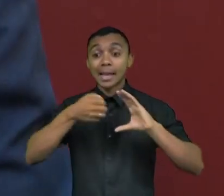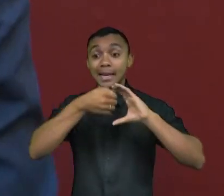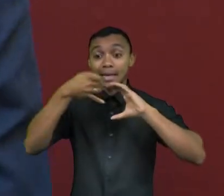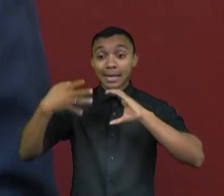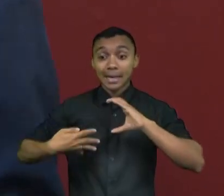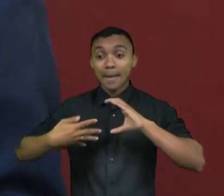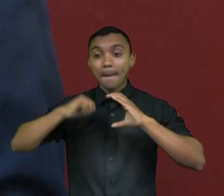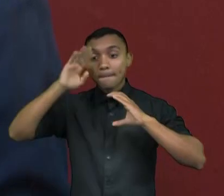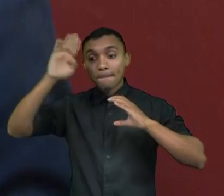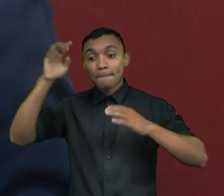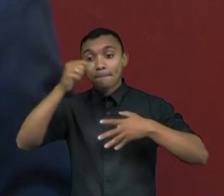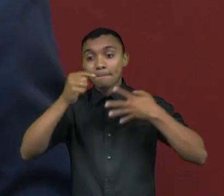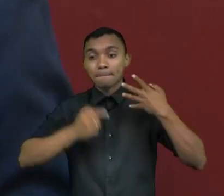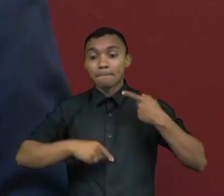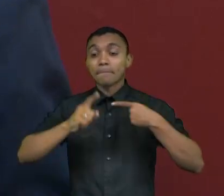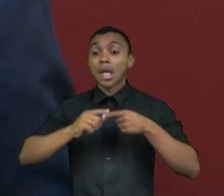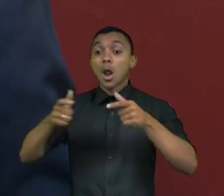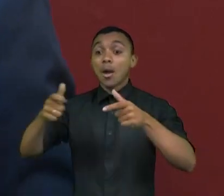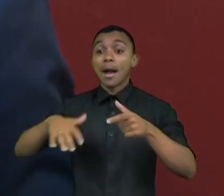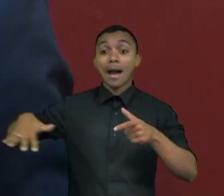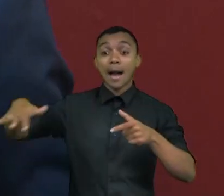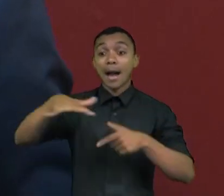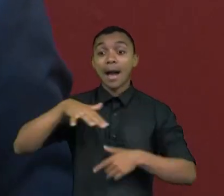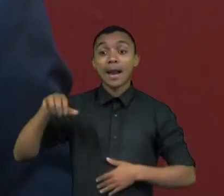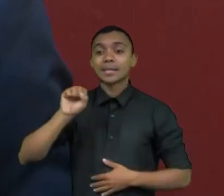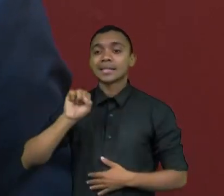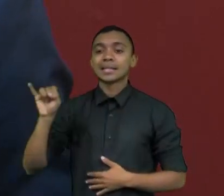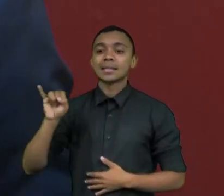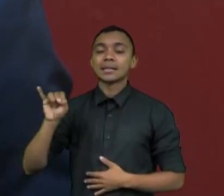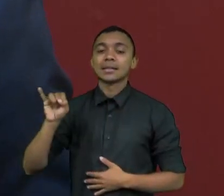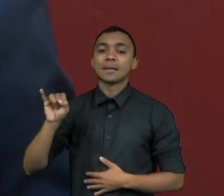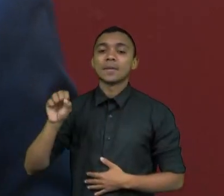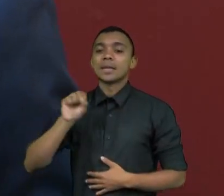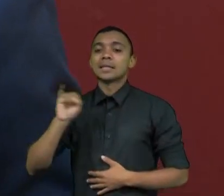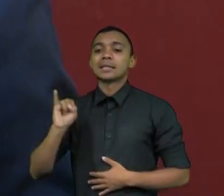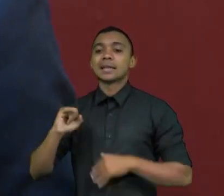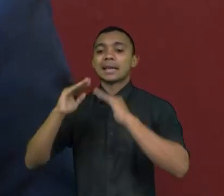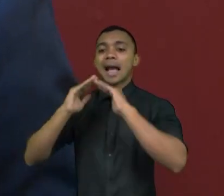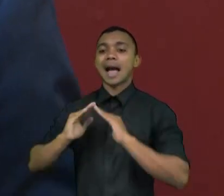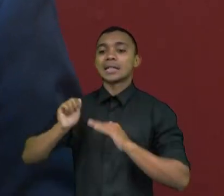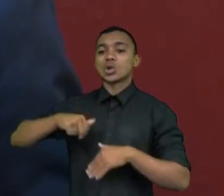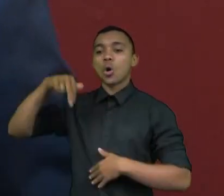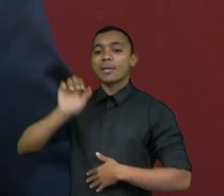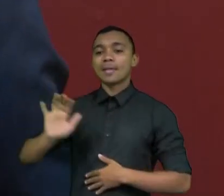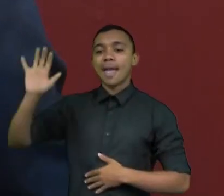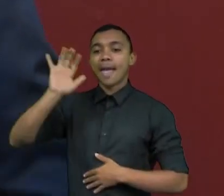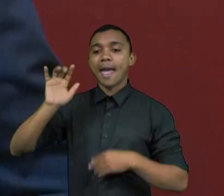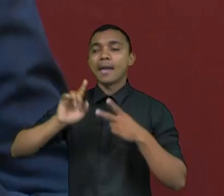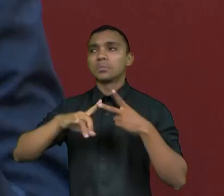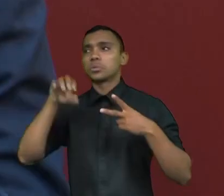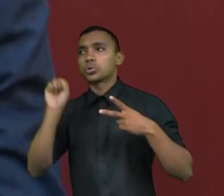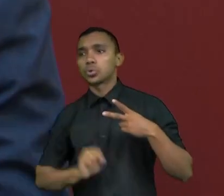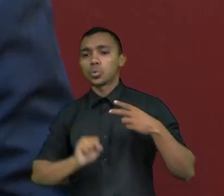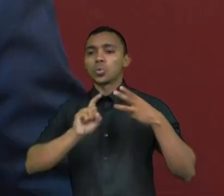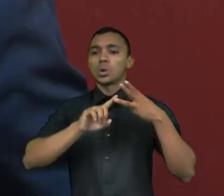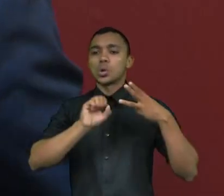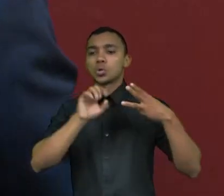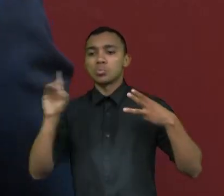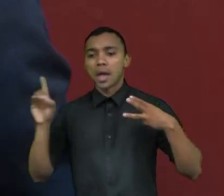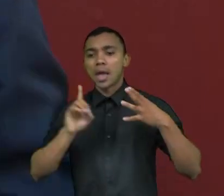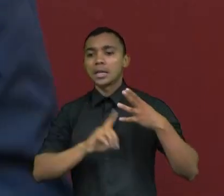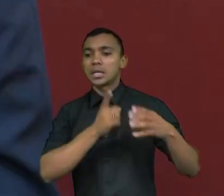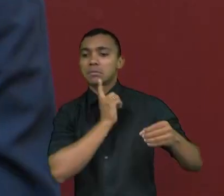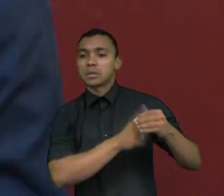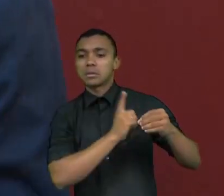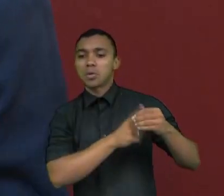a questão geográfica, ou seja, onde ela mora. região. Se ela mora no Nordeste, no Sul, no Sudeste, numa capital, no interior, na